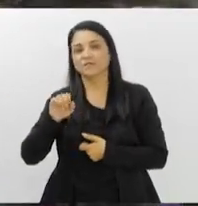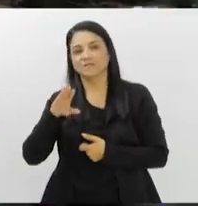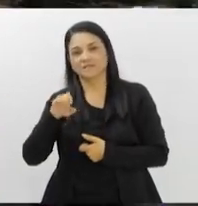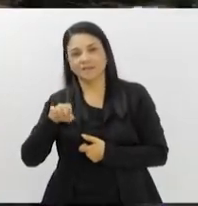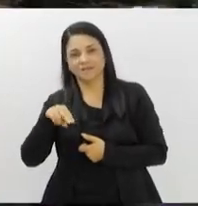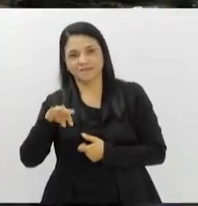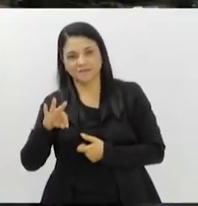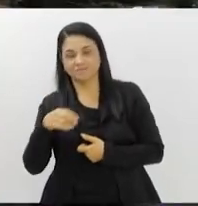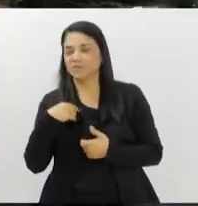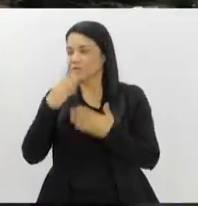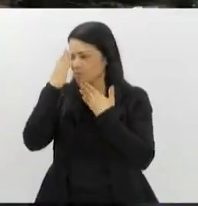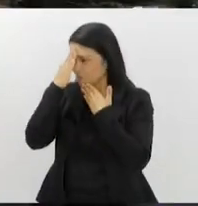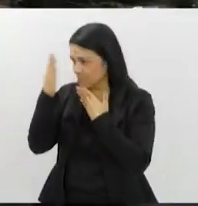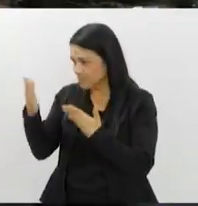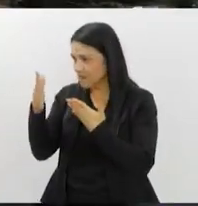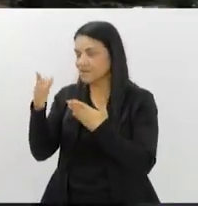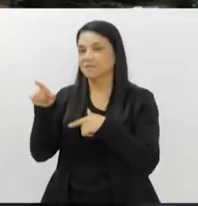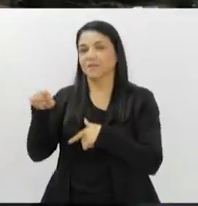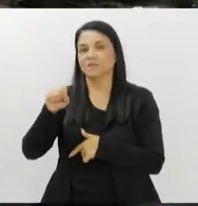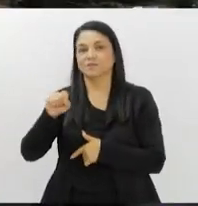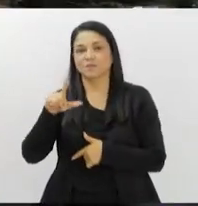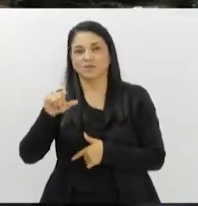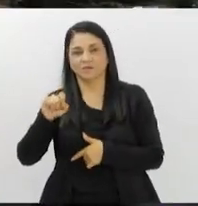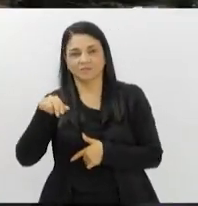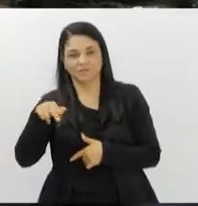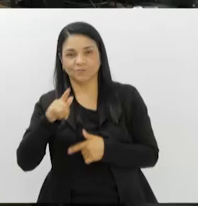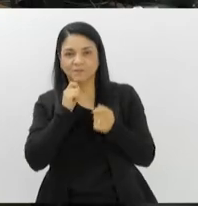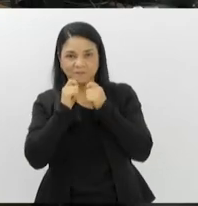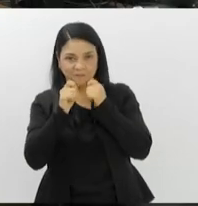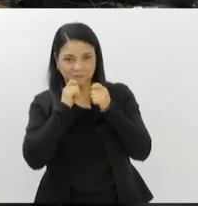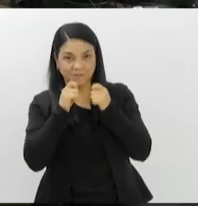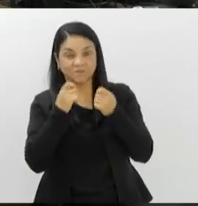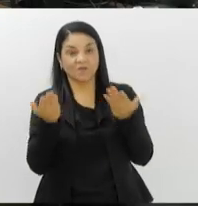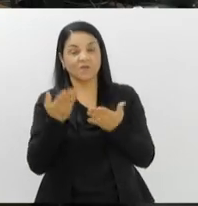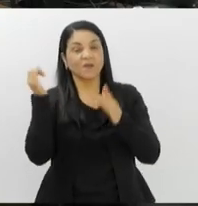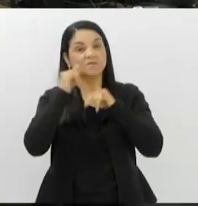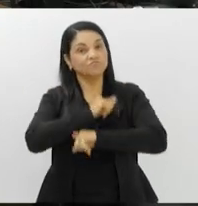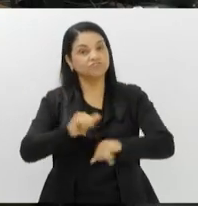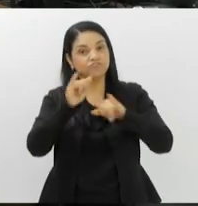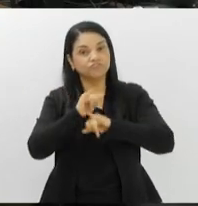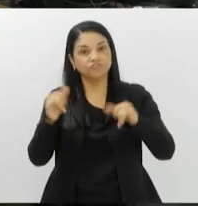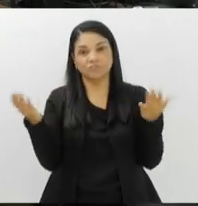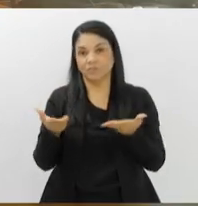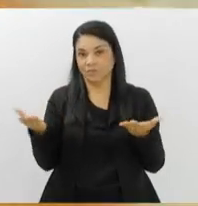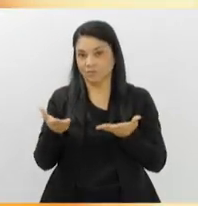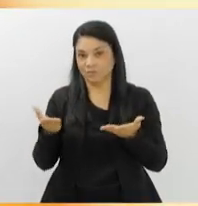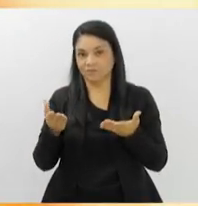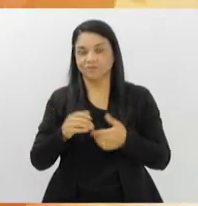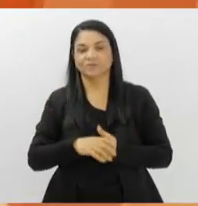Obrigado. PV agradece a Solange pela entrevista. Vamos ao nosso giro de notícias de hoje.